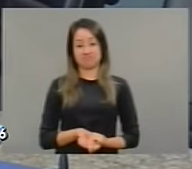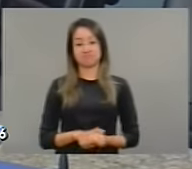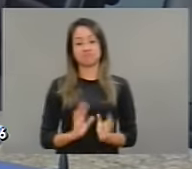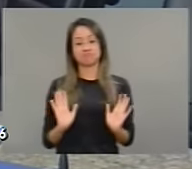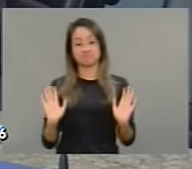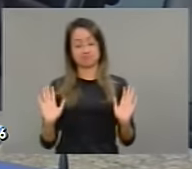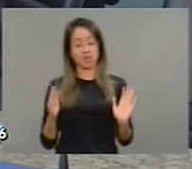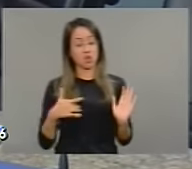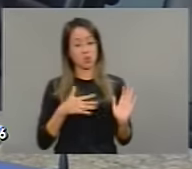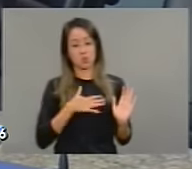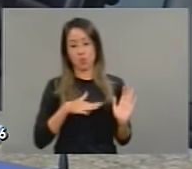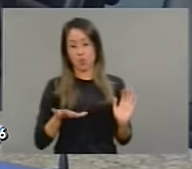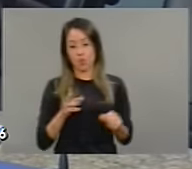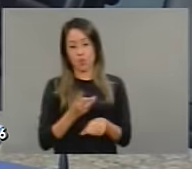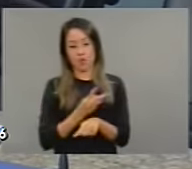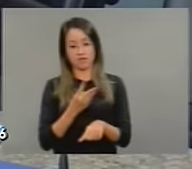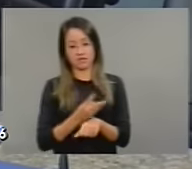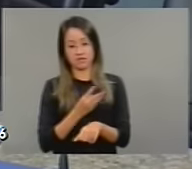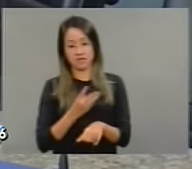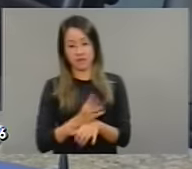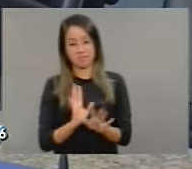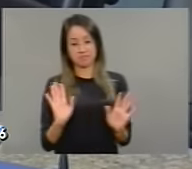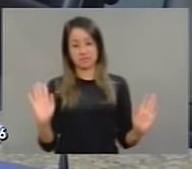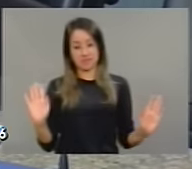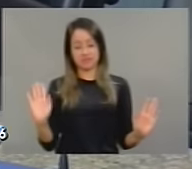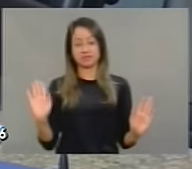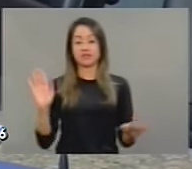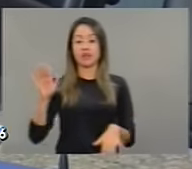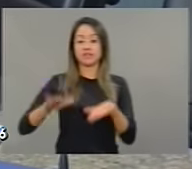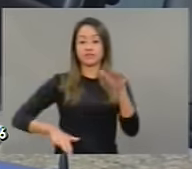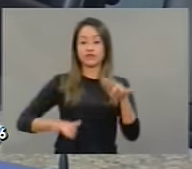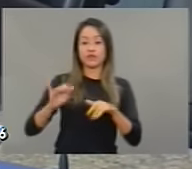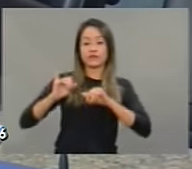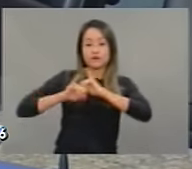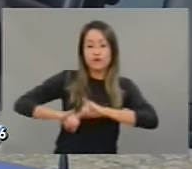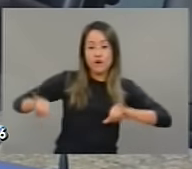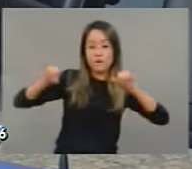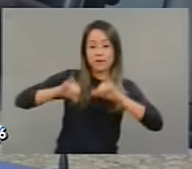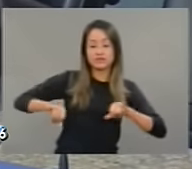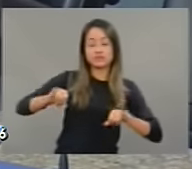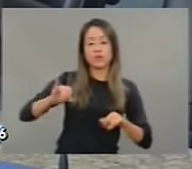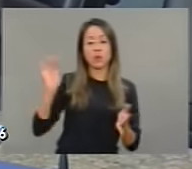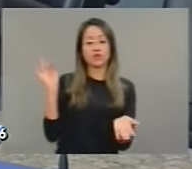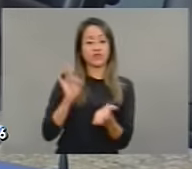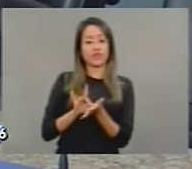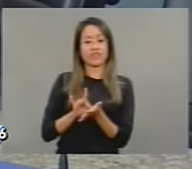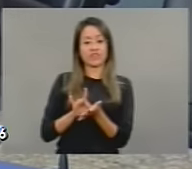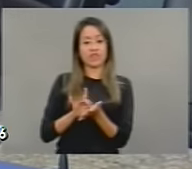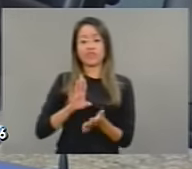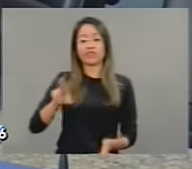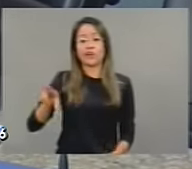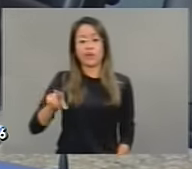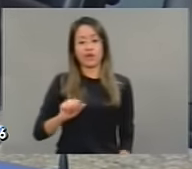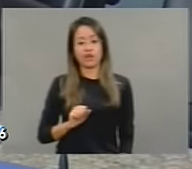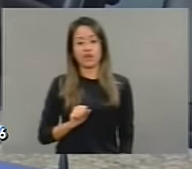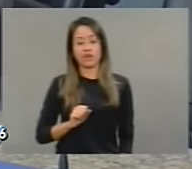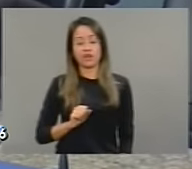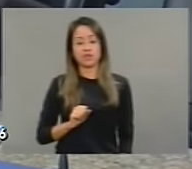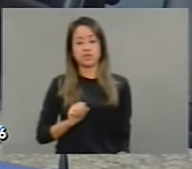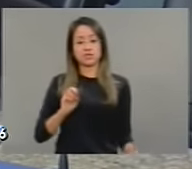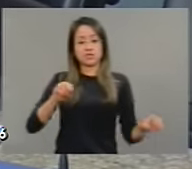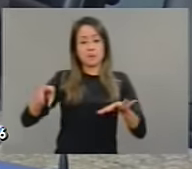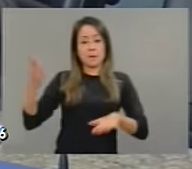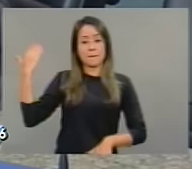segundos ou de minutos, viralizar informações que muitas vezes não são informações verídicas. semana passada eu fui vítima também do WhatsApp,